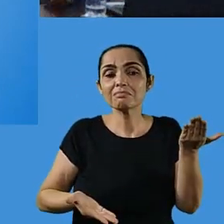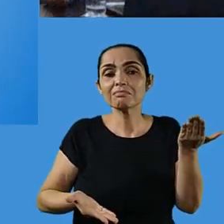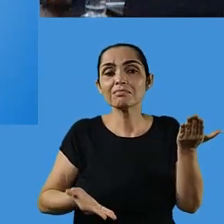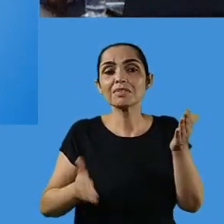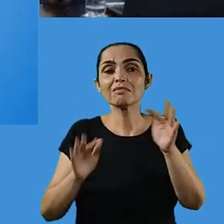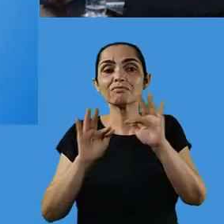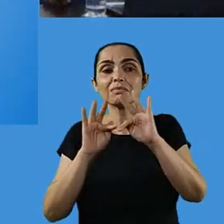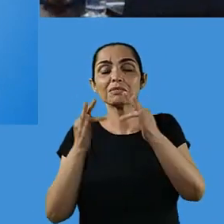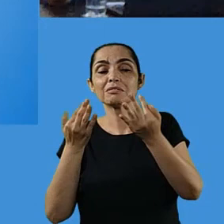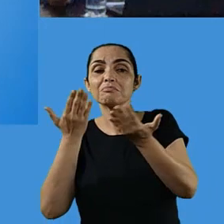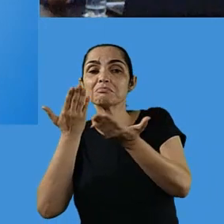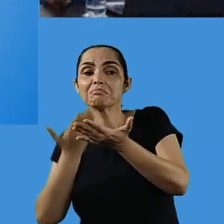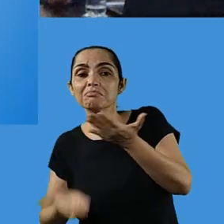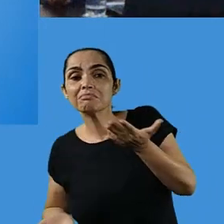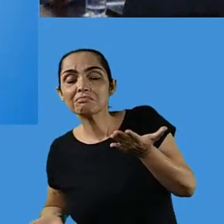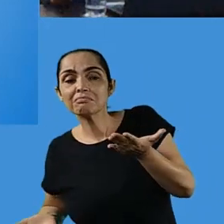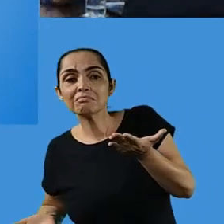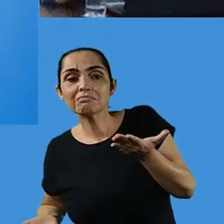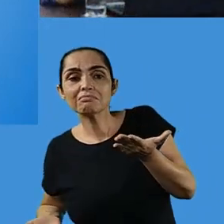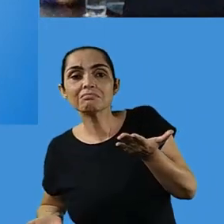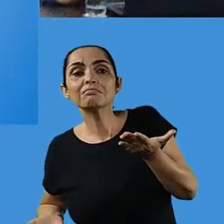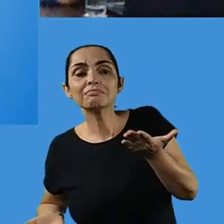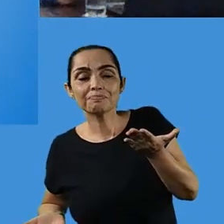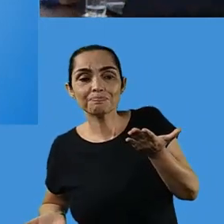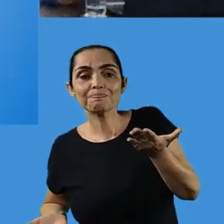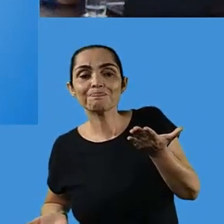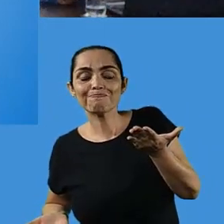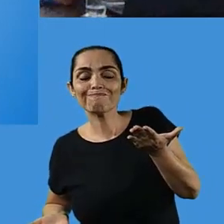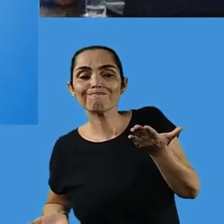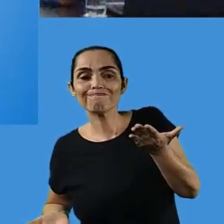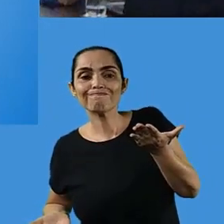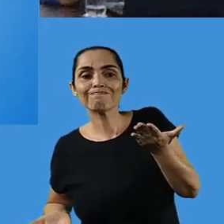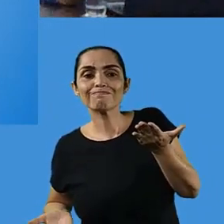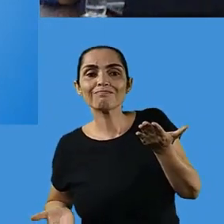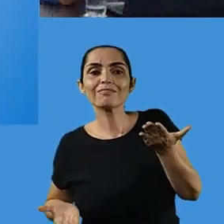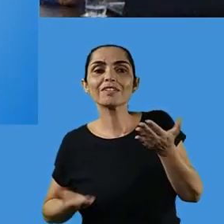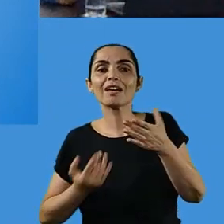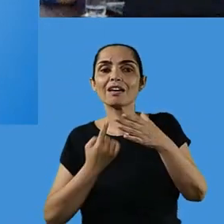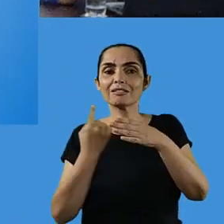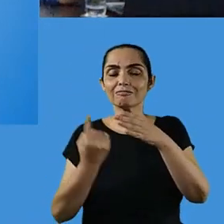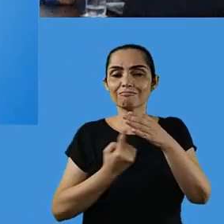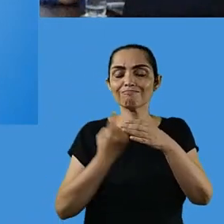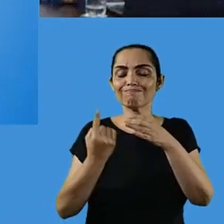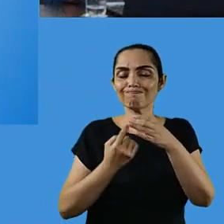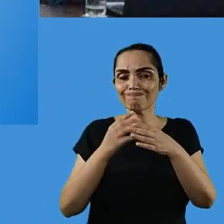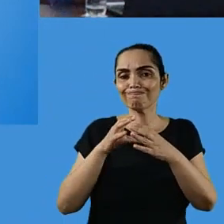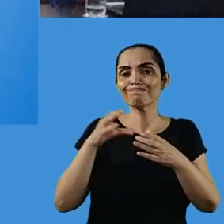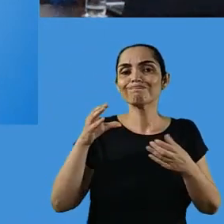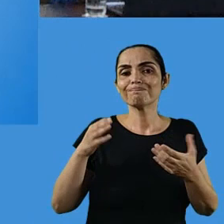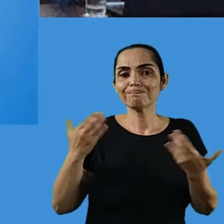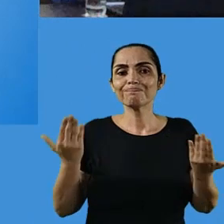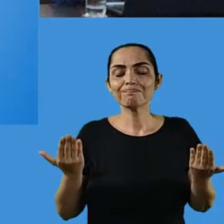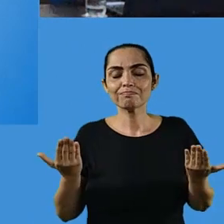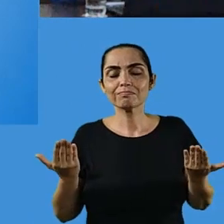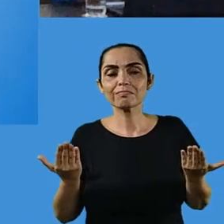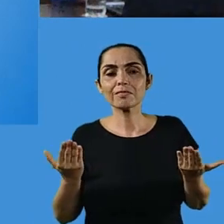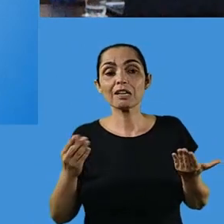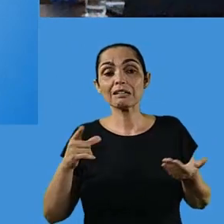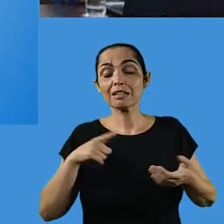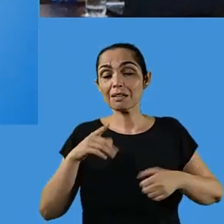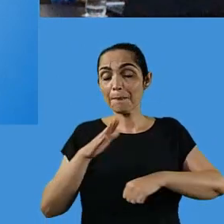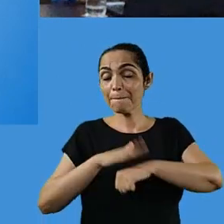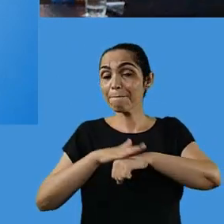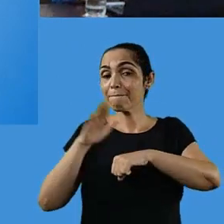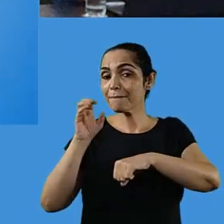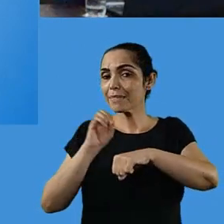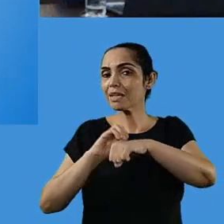nós sabemos que às vezes, não vamos generalizar, ser idoso é um pouquinho solitário, e isso aumentou muito